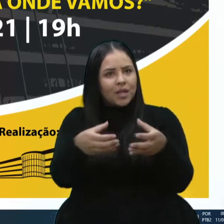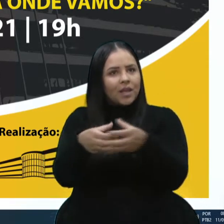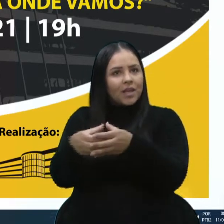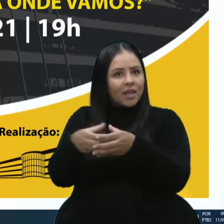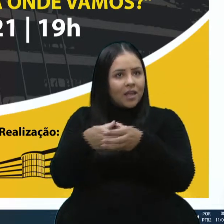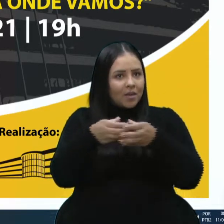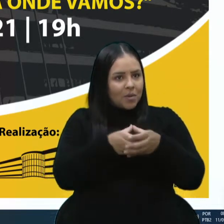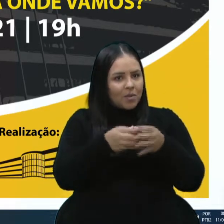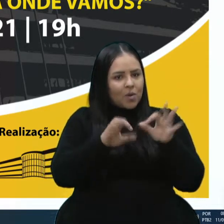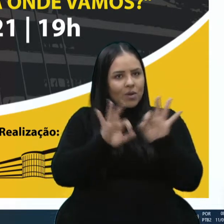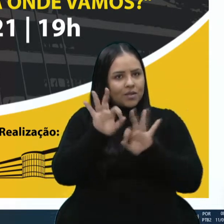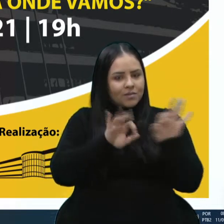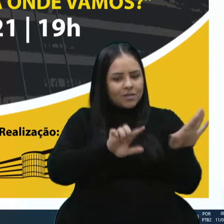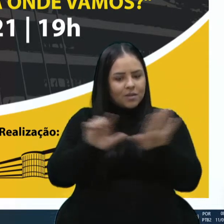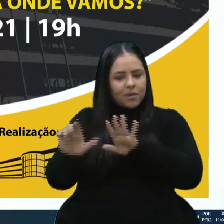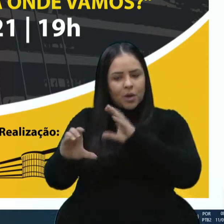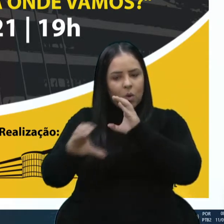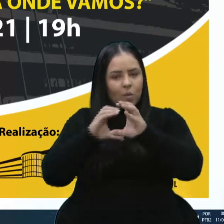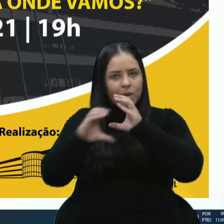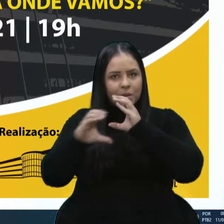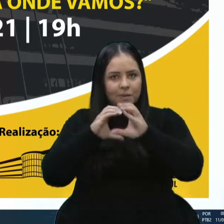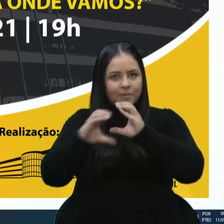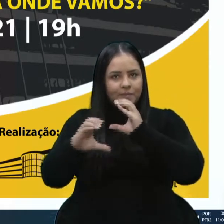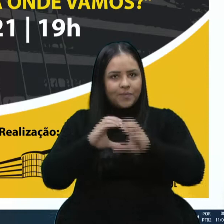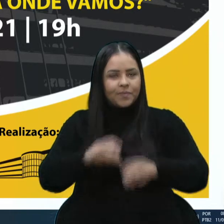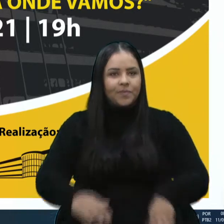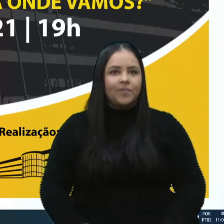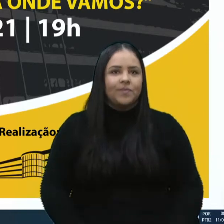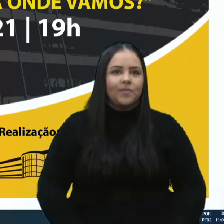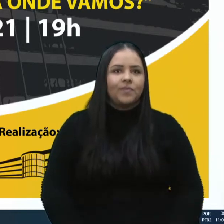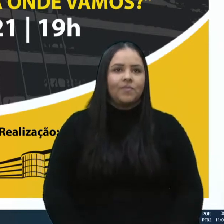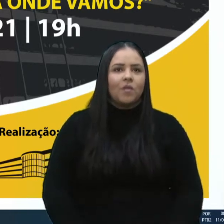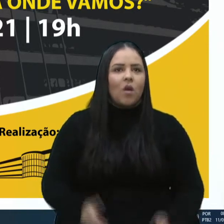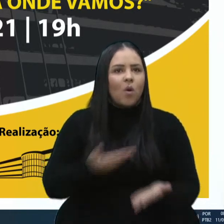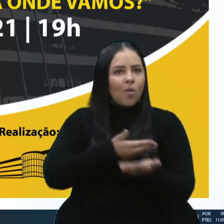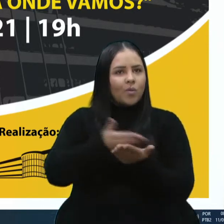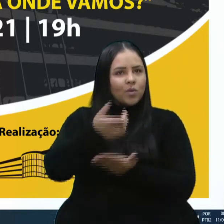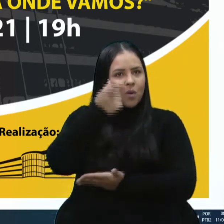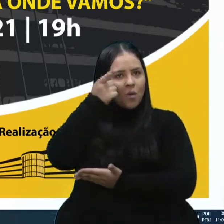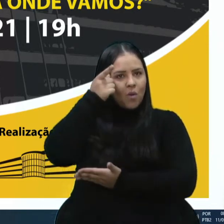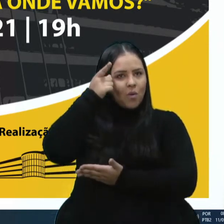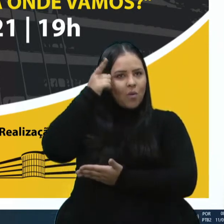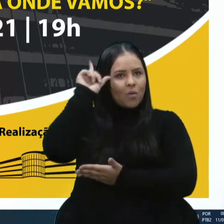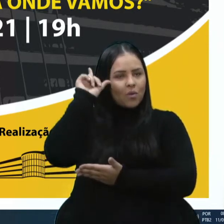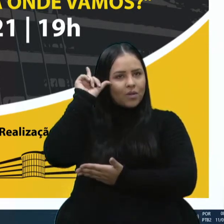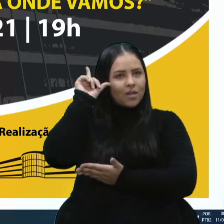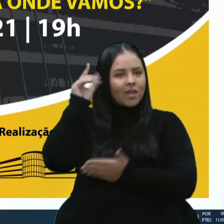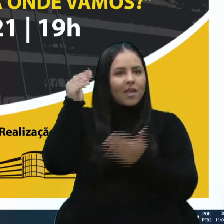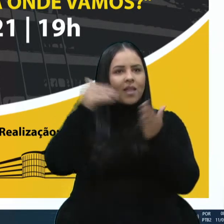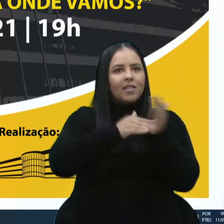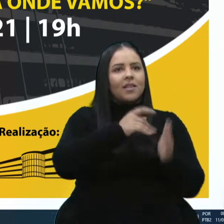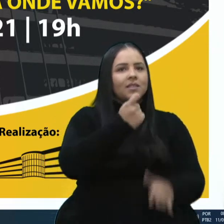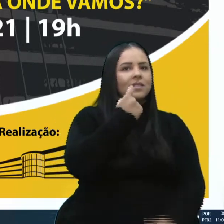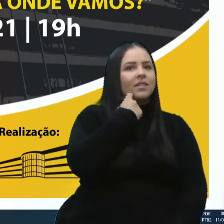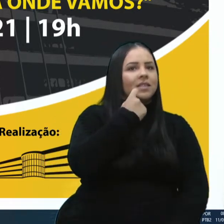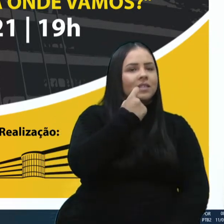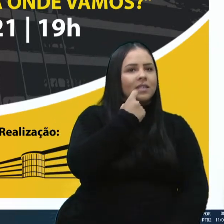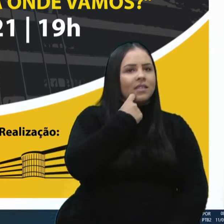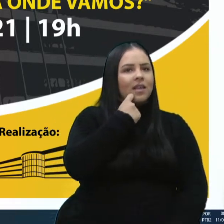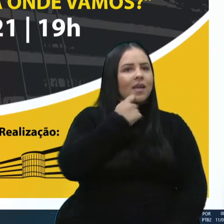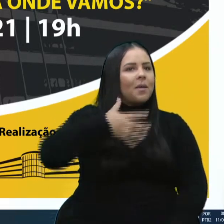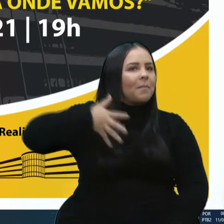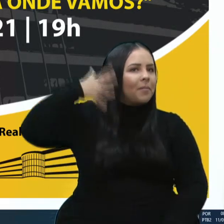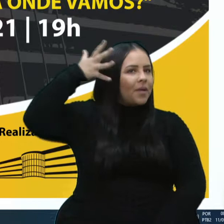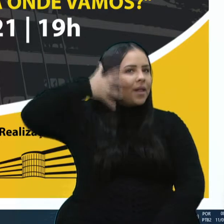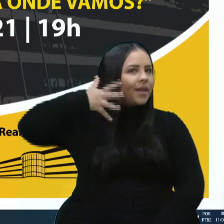Semana da Comunicação. Esse evento começou ontem, ele segue até sexta-feira, são palestras